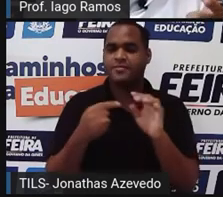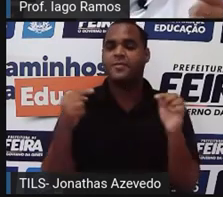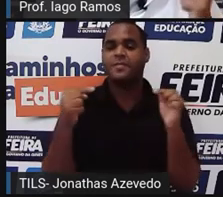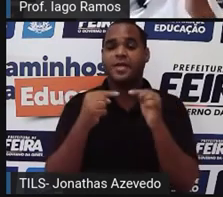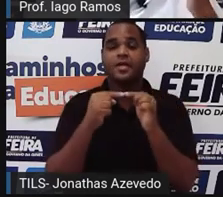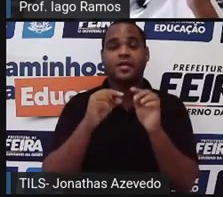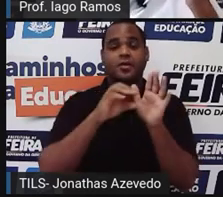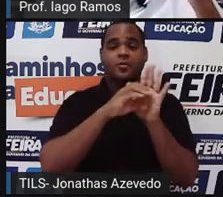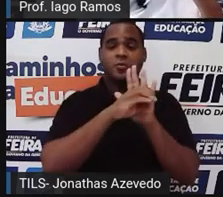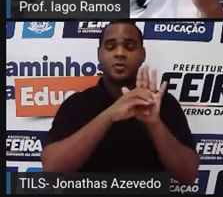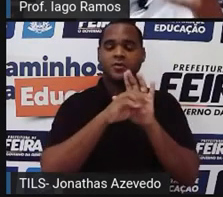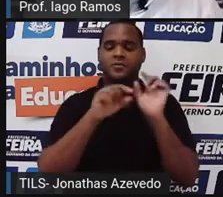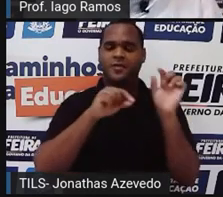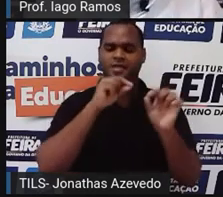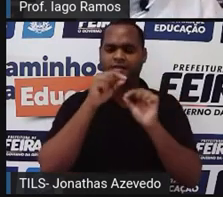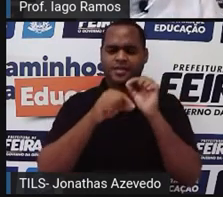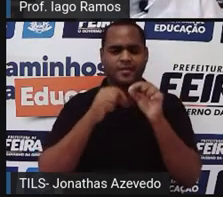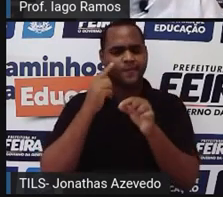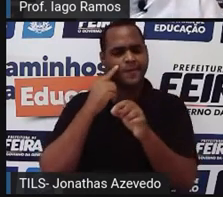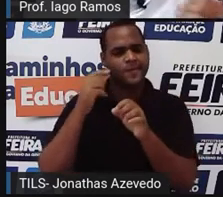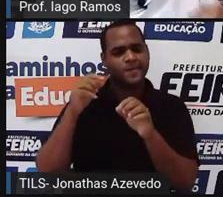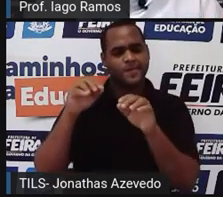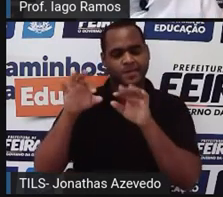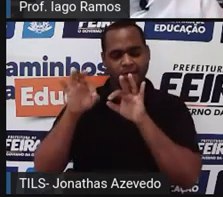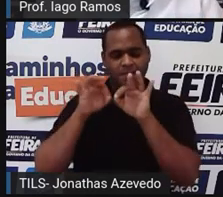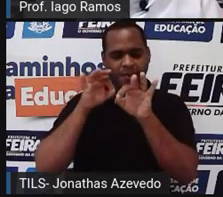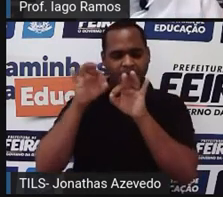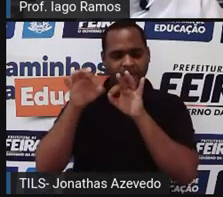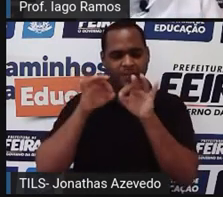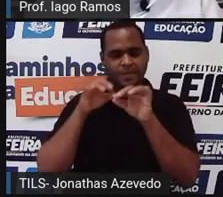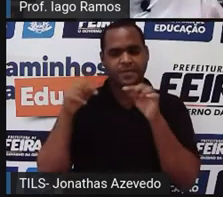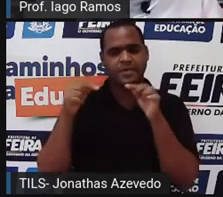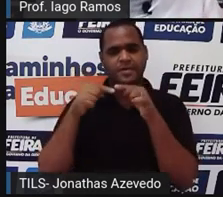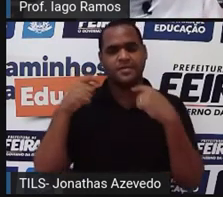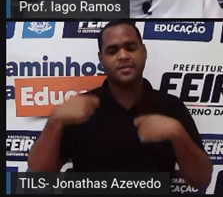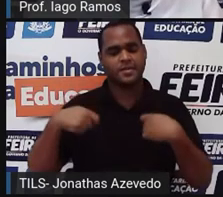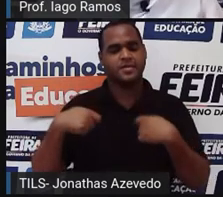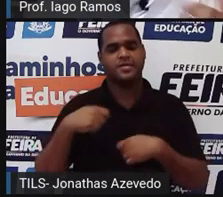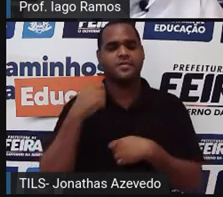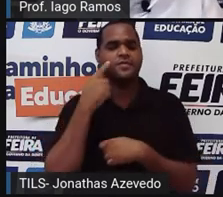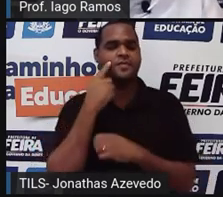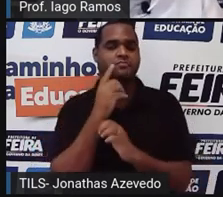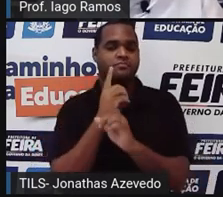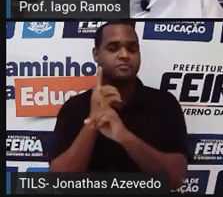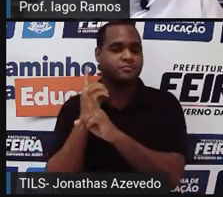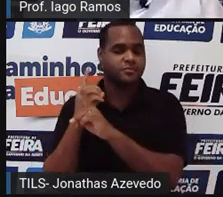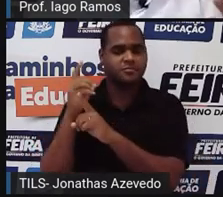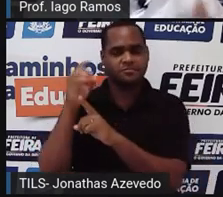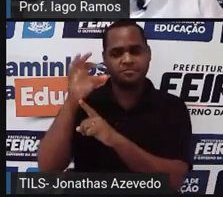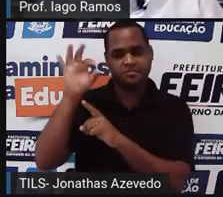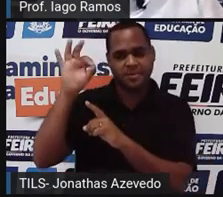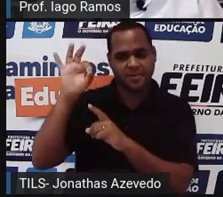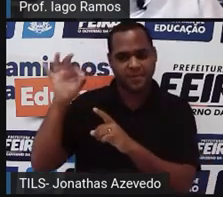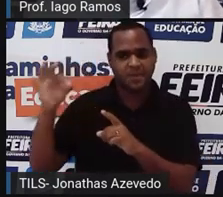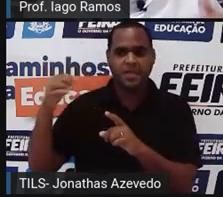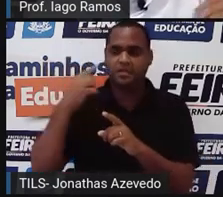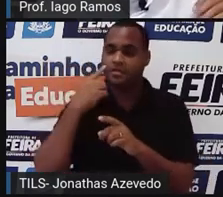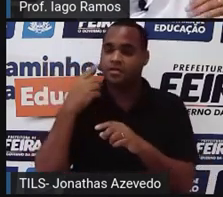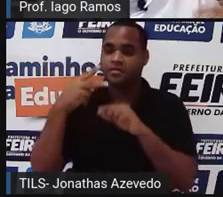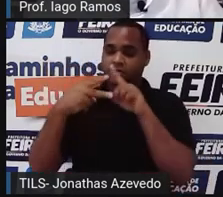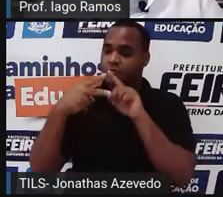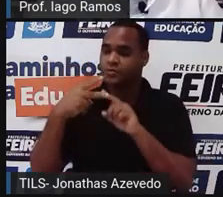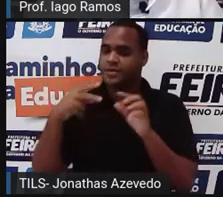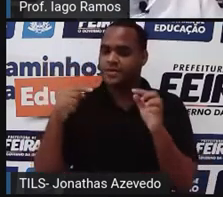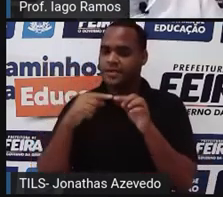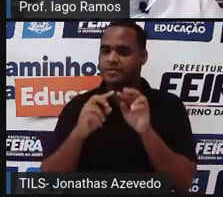conceito, a gente constrói ele quando a gente precisa verificar se duas razões são